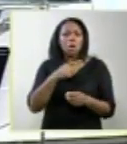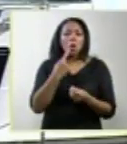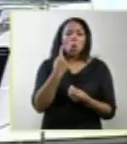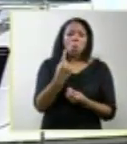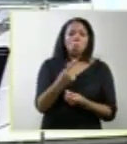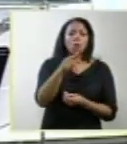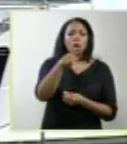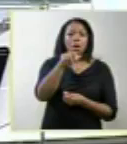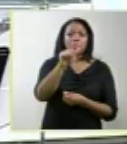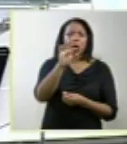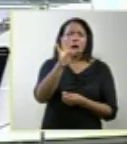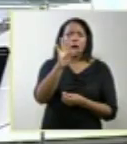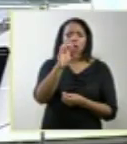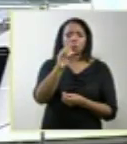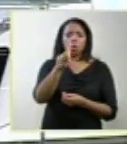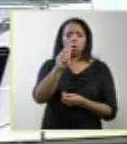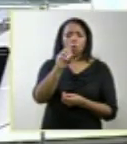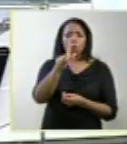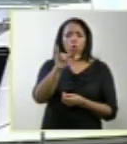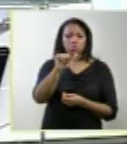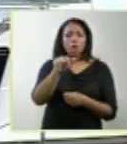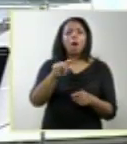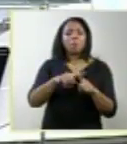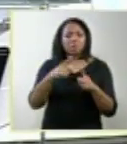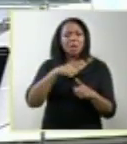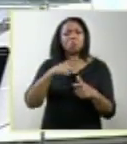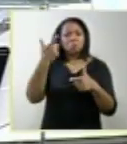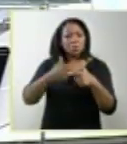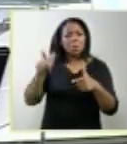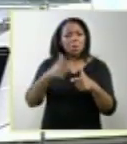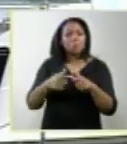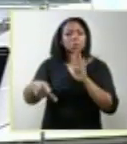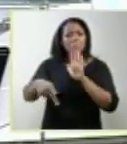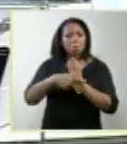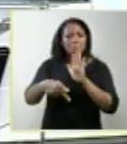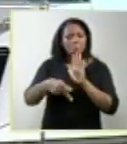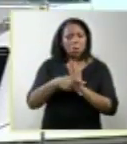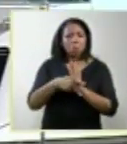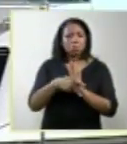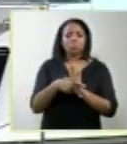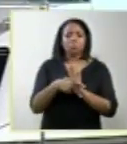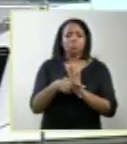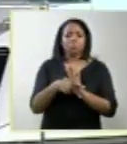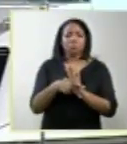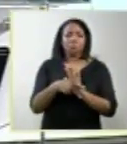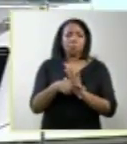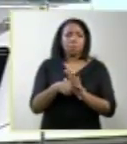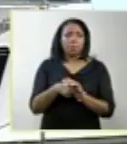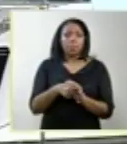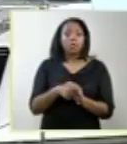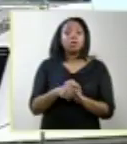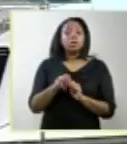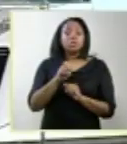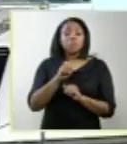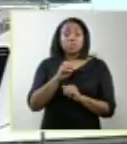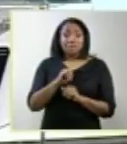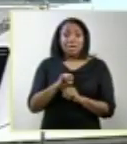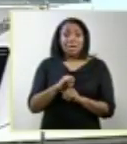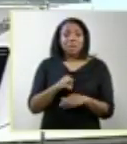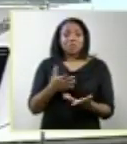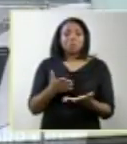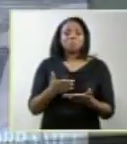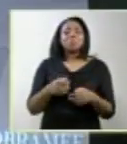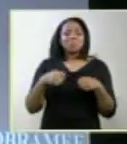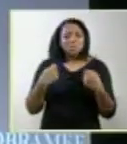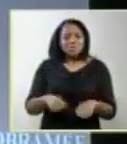hidronefrose. Então, existem algumas complicações específicas de tal patologia. E se ainda não estamos satisfeitos,